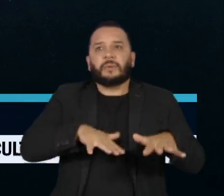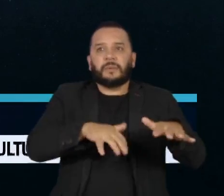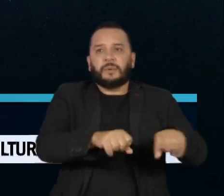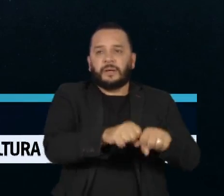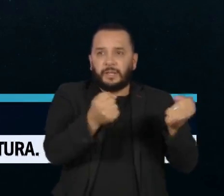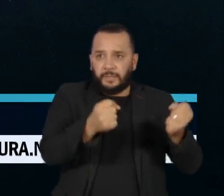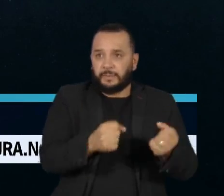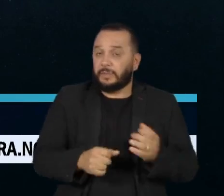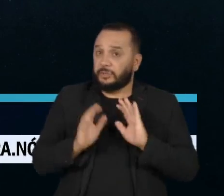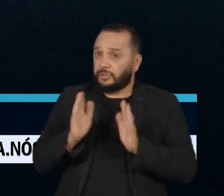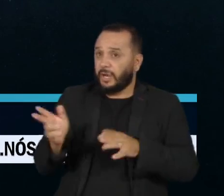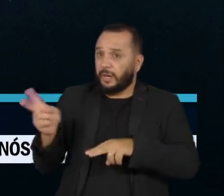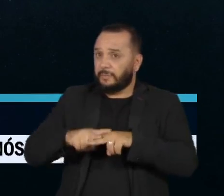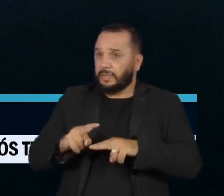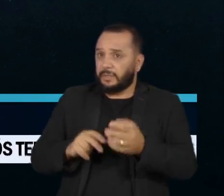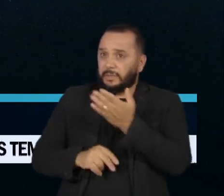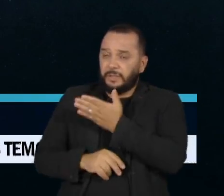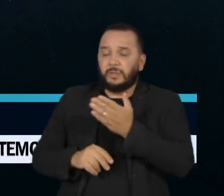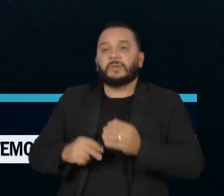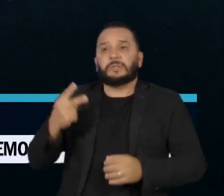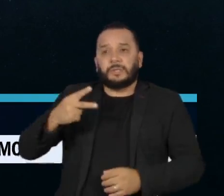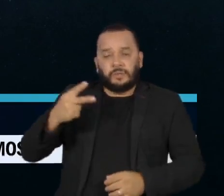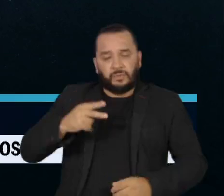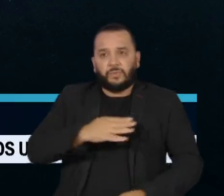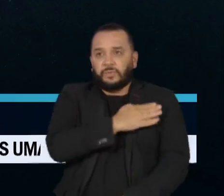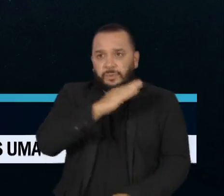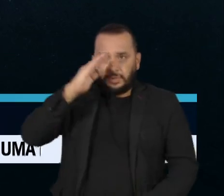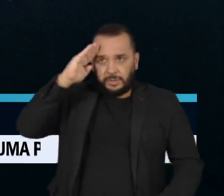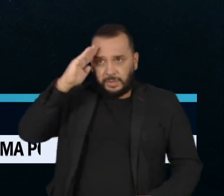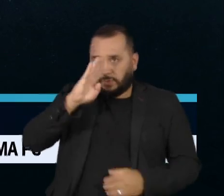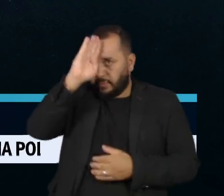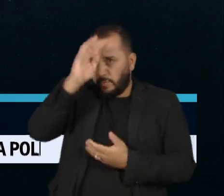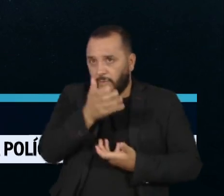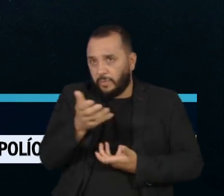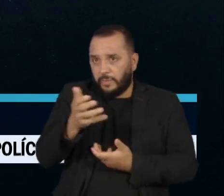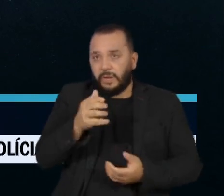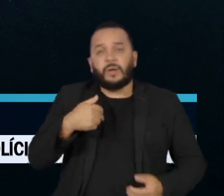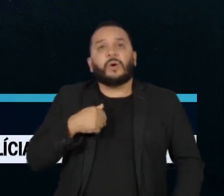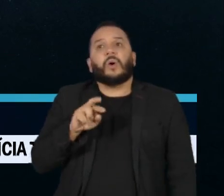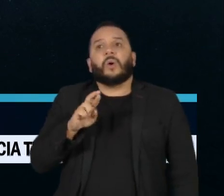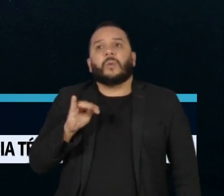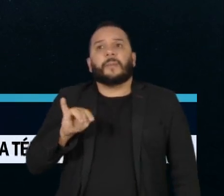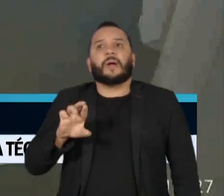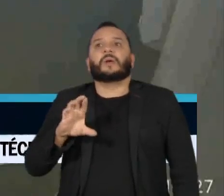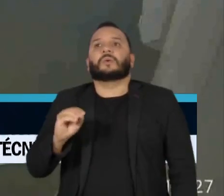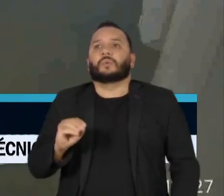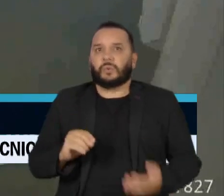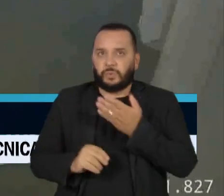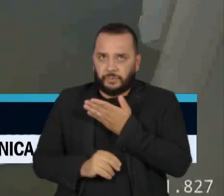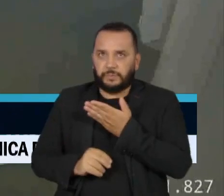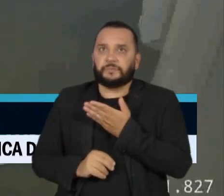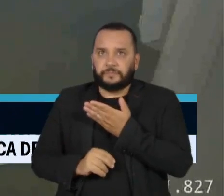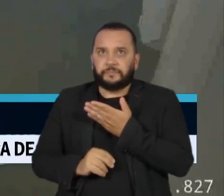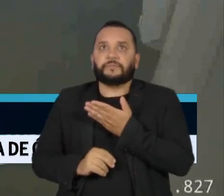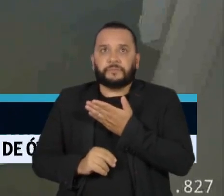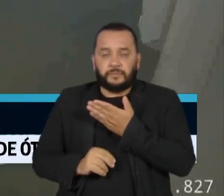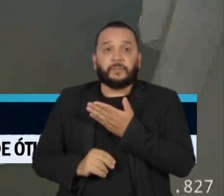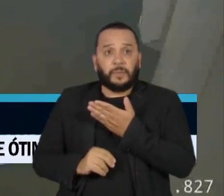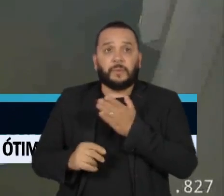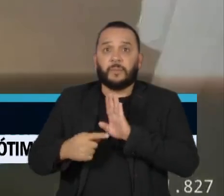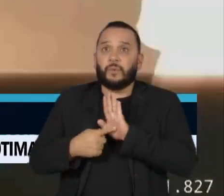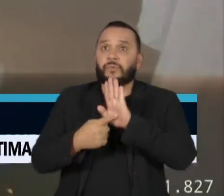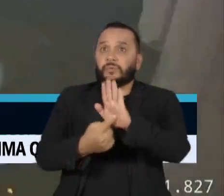agentes já haviam prendido o subtenente do Corpo de Bombeiros, Roberto Henrique de Souza Júnior. As investigações